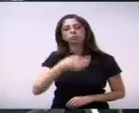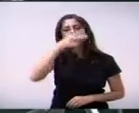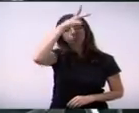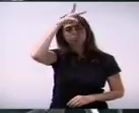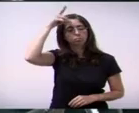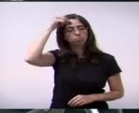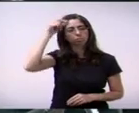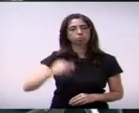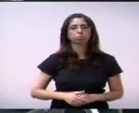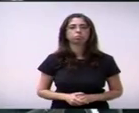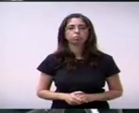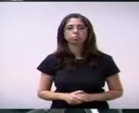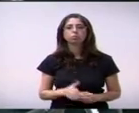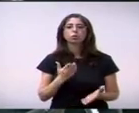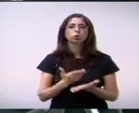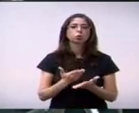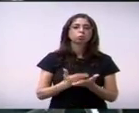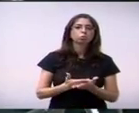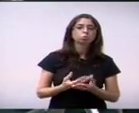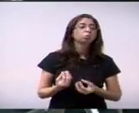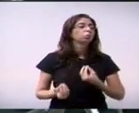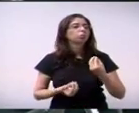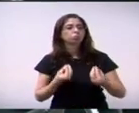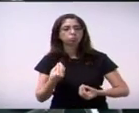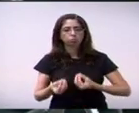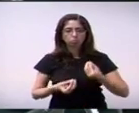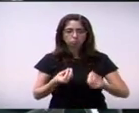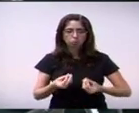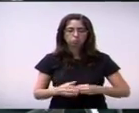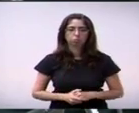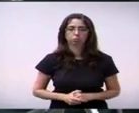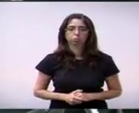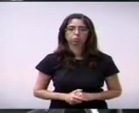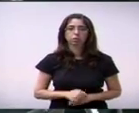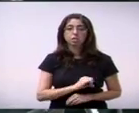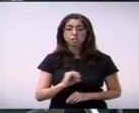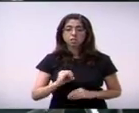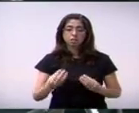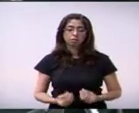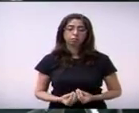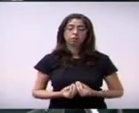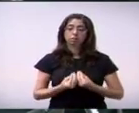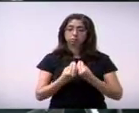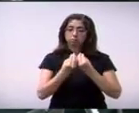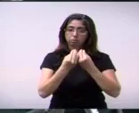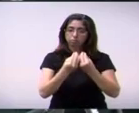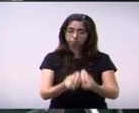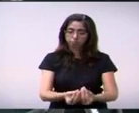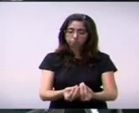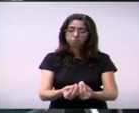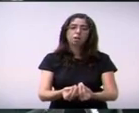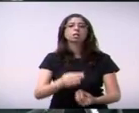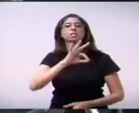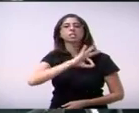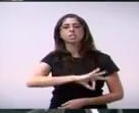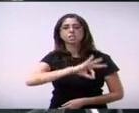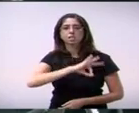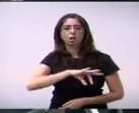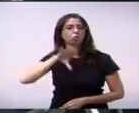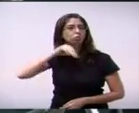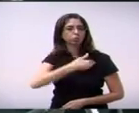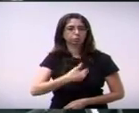de viabilidade, de concessão, de adicional de periculosidade,